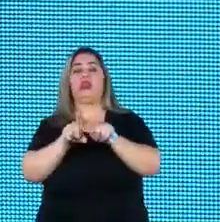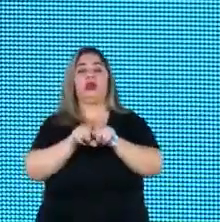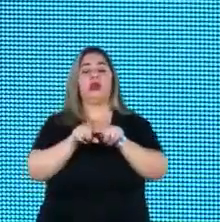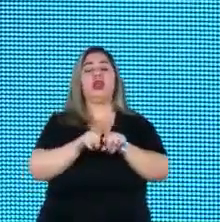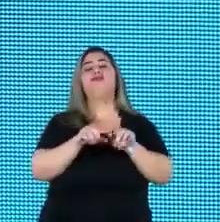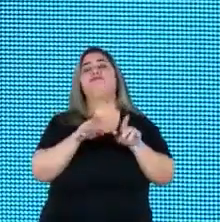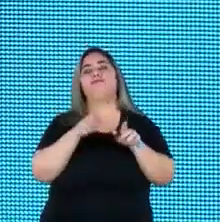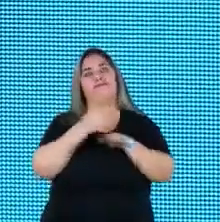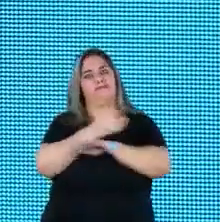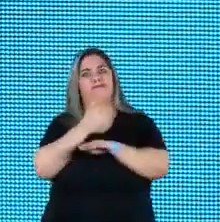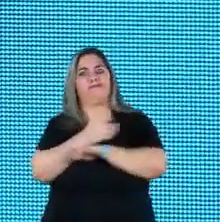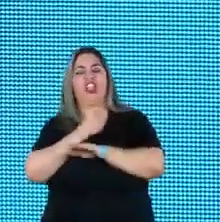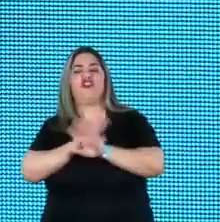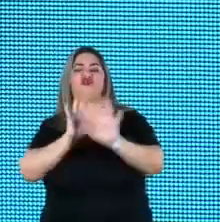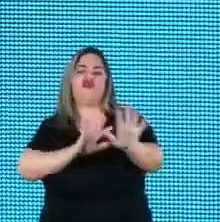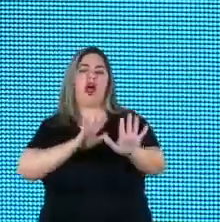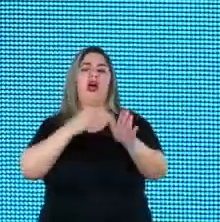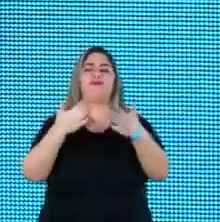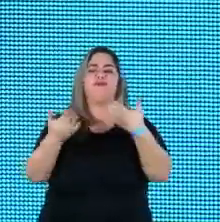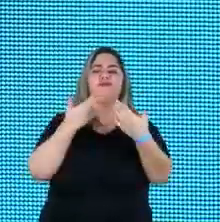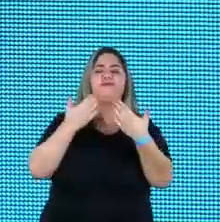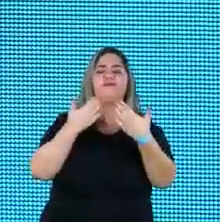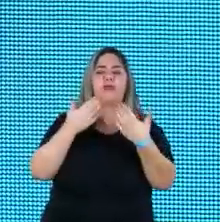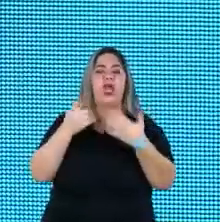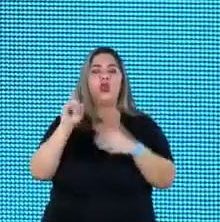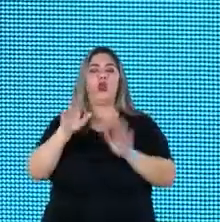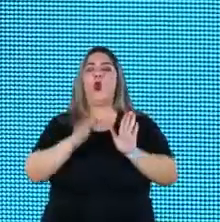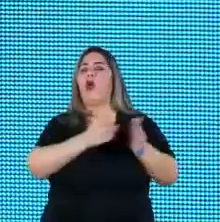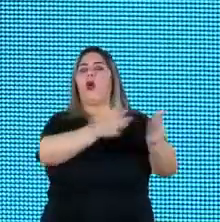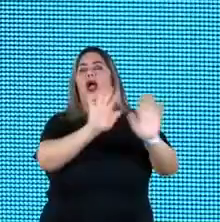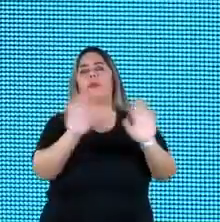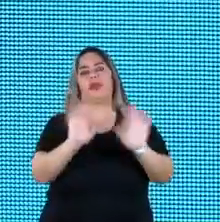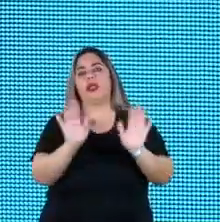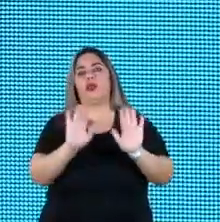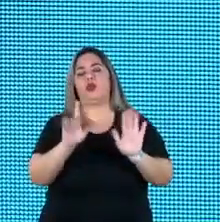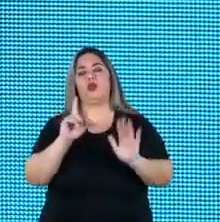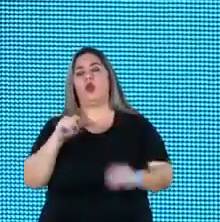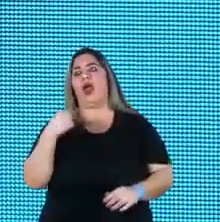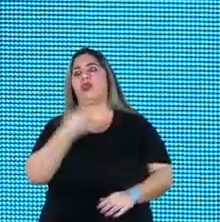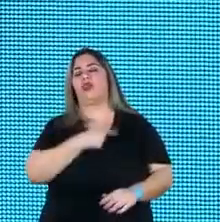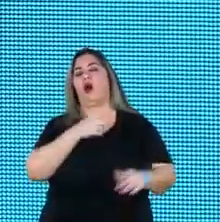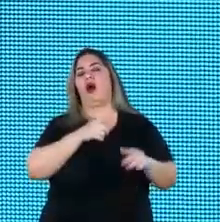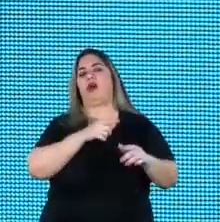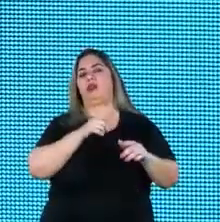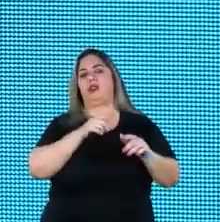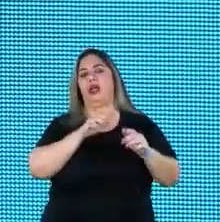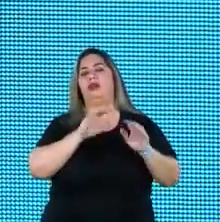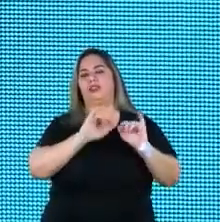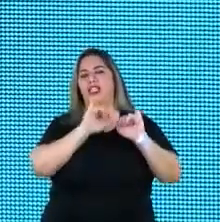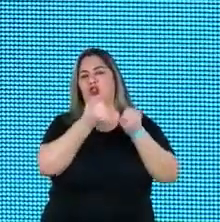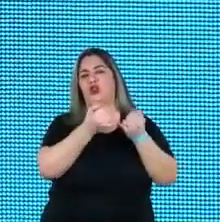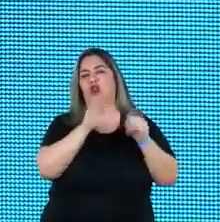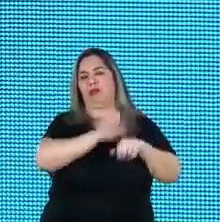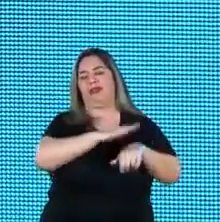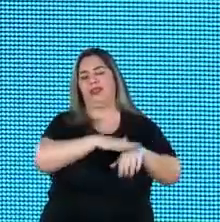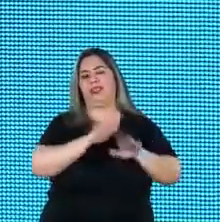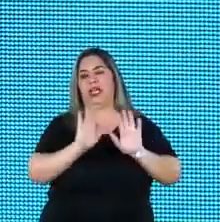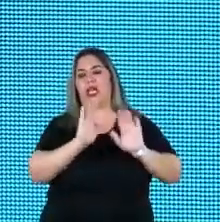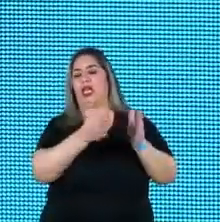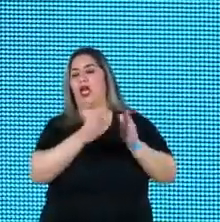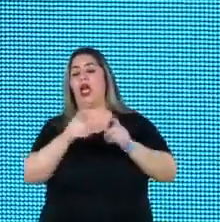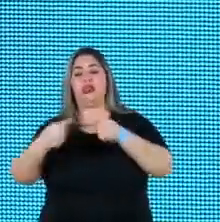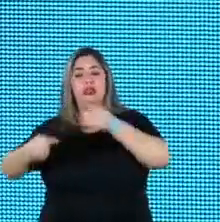partes, mas a gente já debateu e sabemos que não é esse o caminho, não são só essas pessoas. eu queria